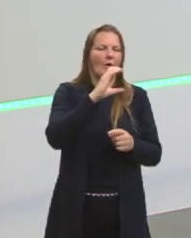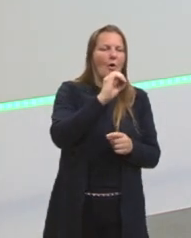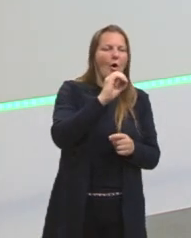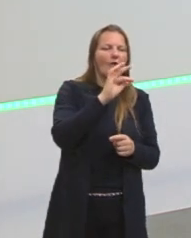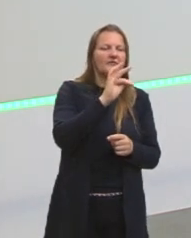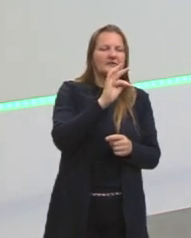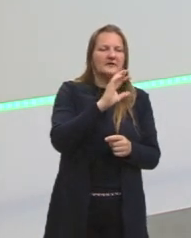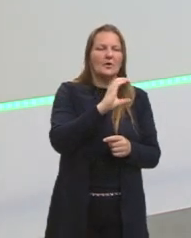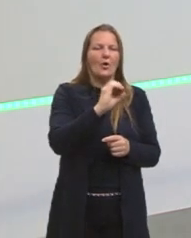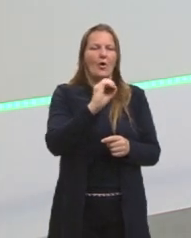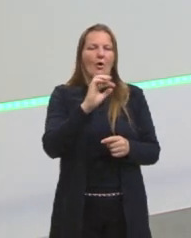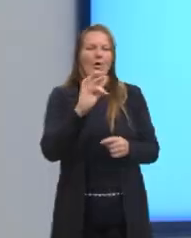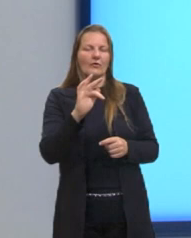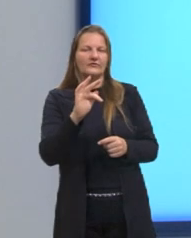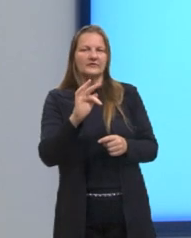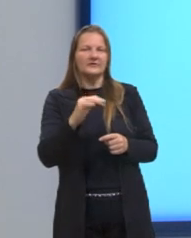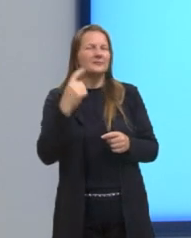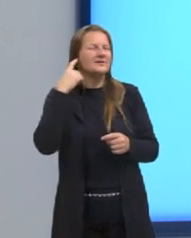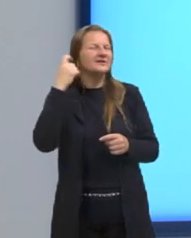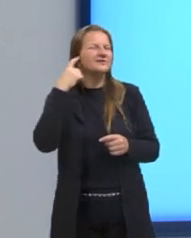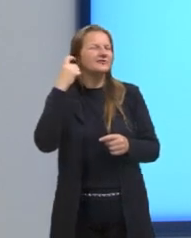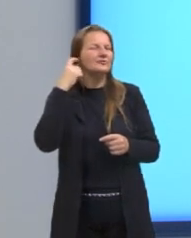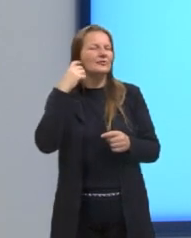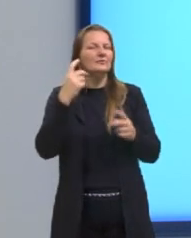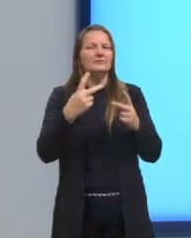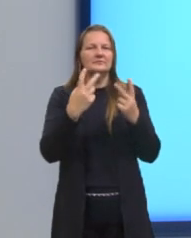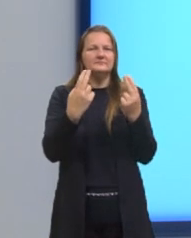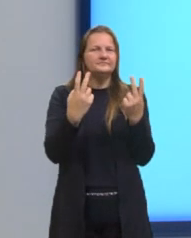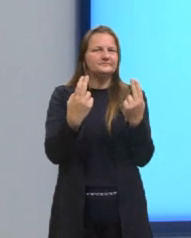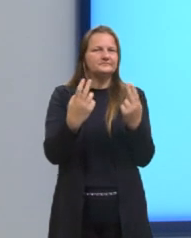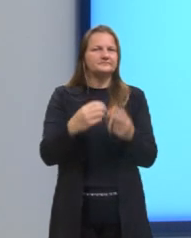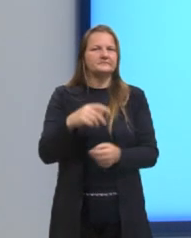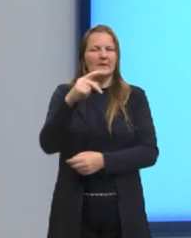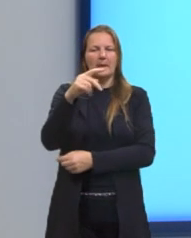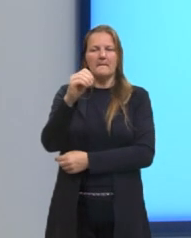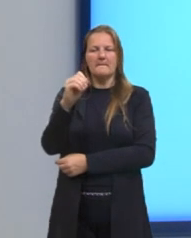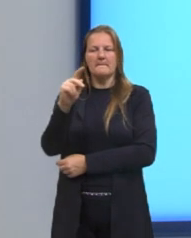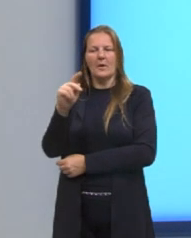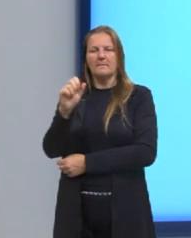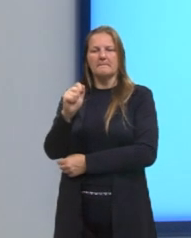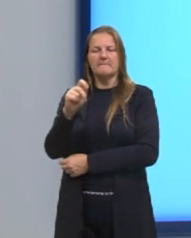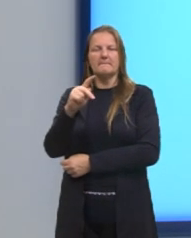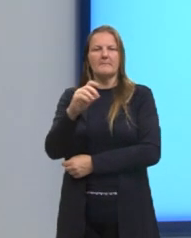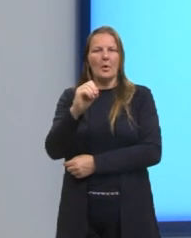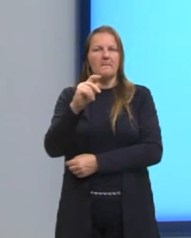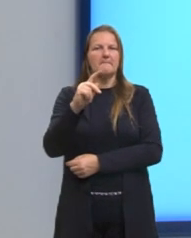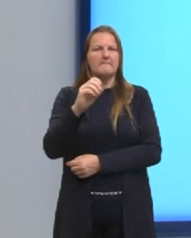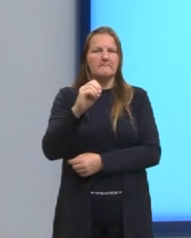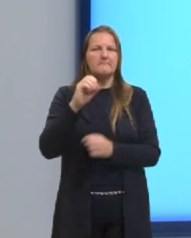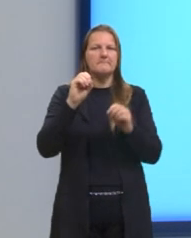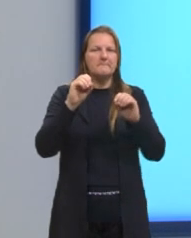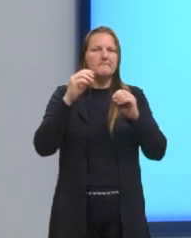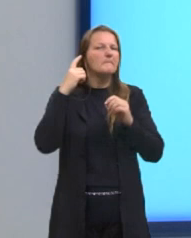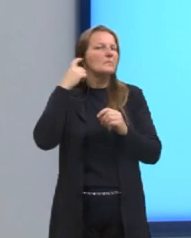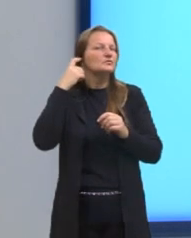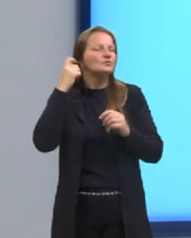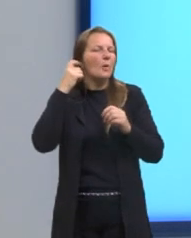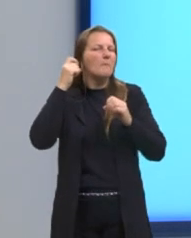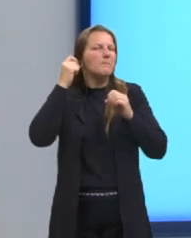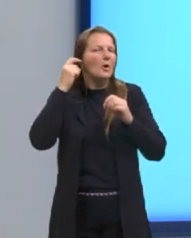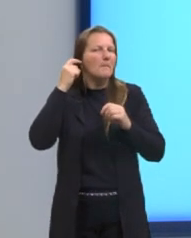que se produz. Aqui também, um estilo pop. Ó. Pop. É uma coisa que